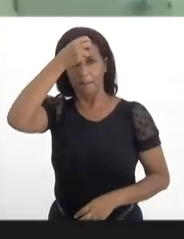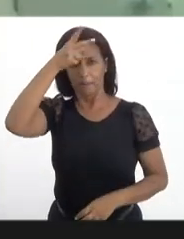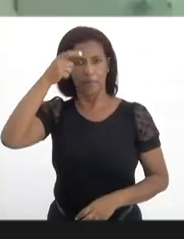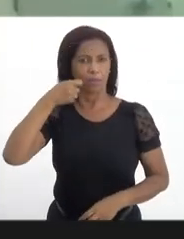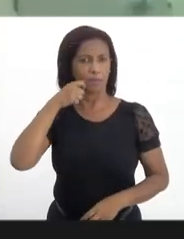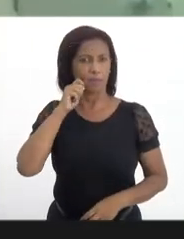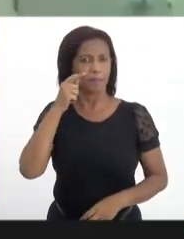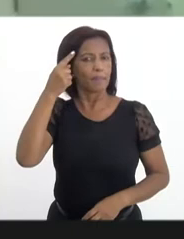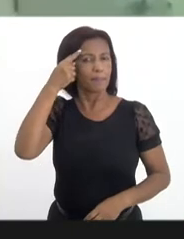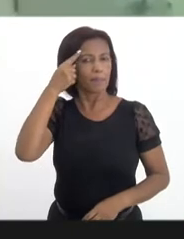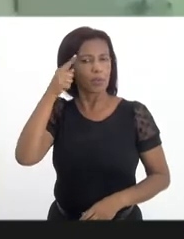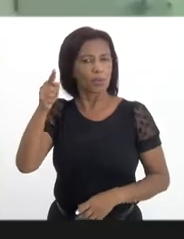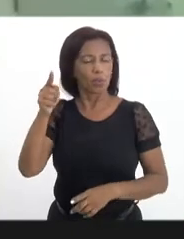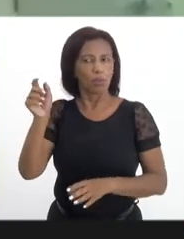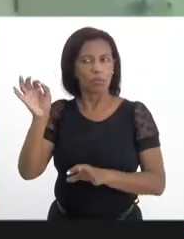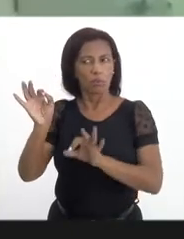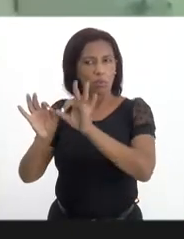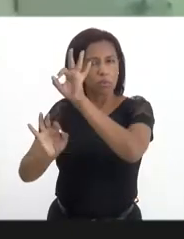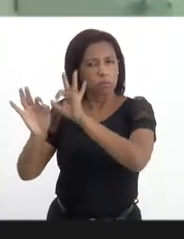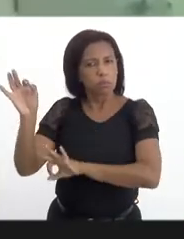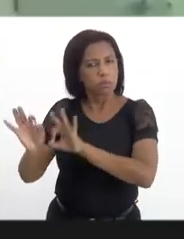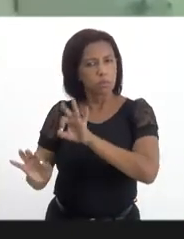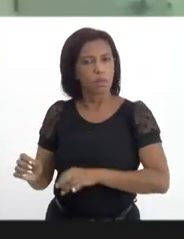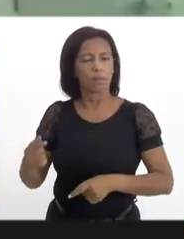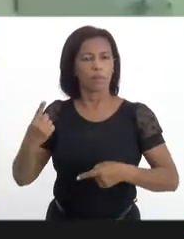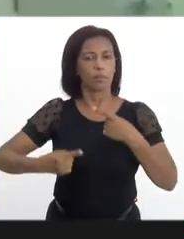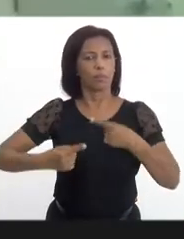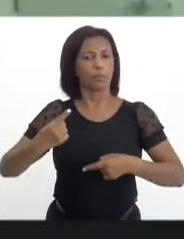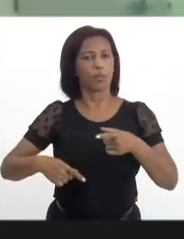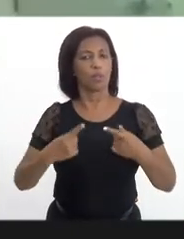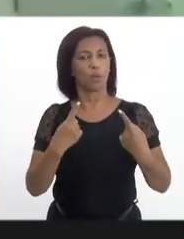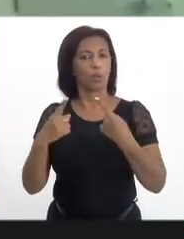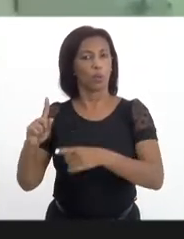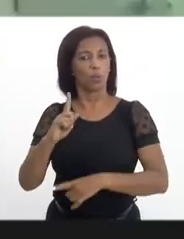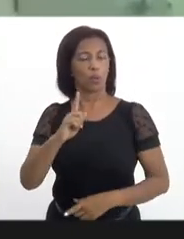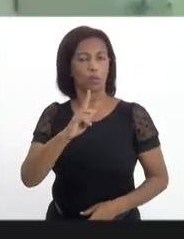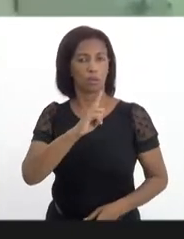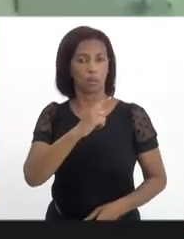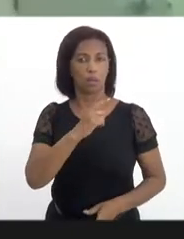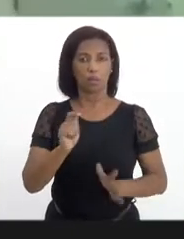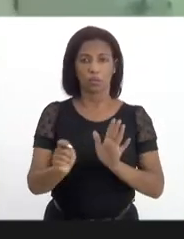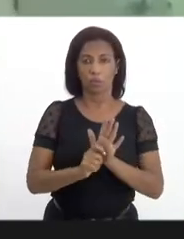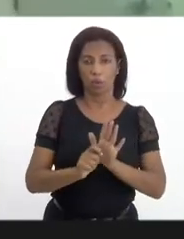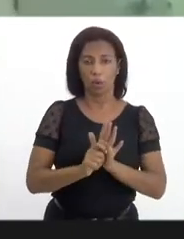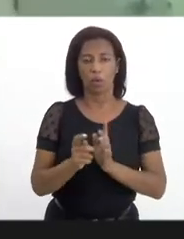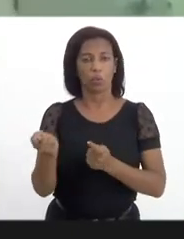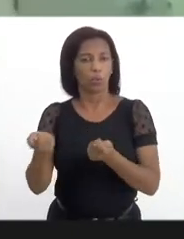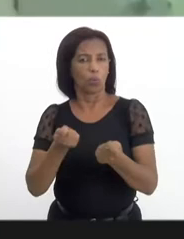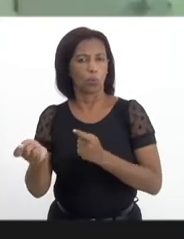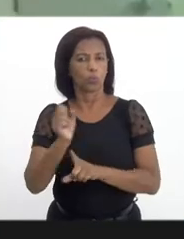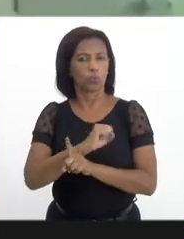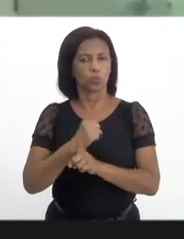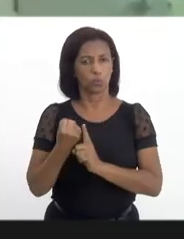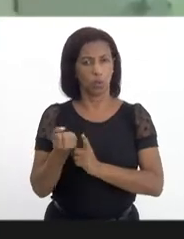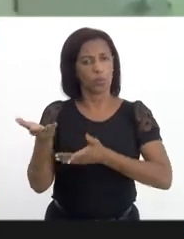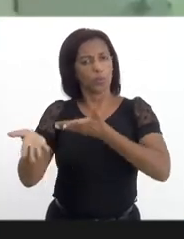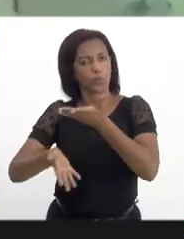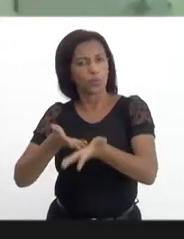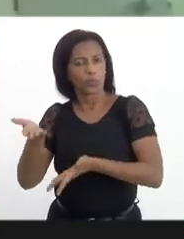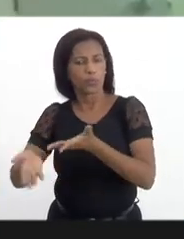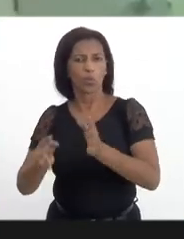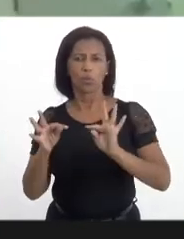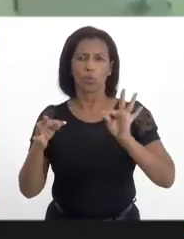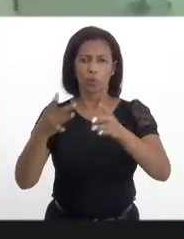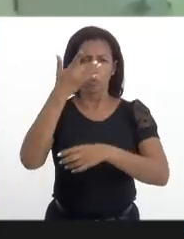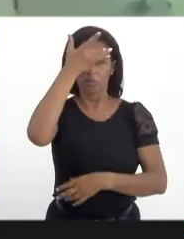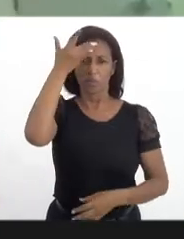Paes, ele pensou nesse novo paradigma para a política de drogas, da gestão da política, do controle social, da prevenção e do cuidado. Todo